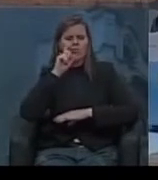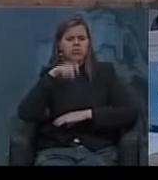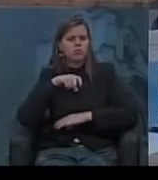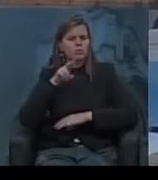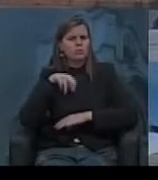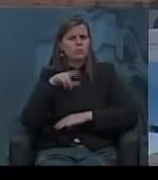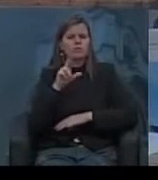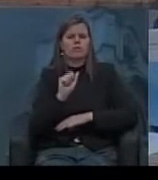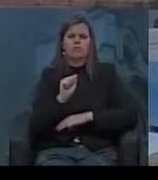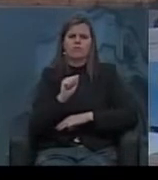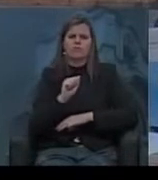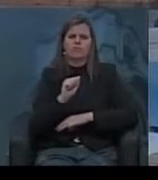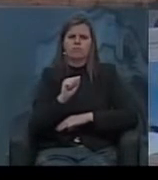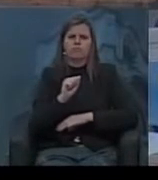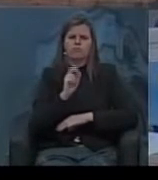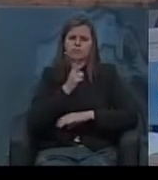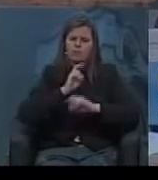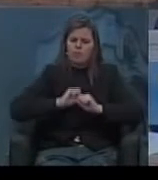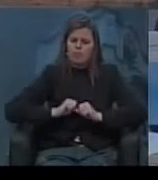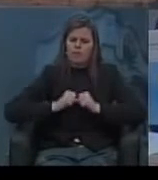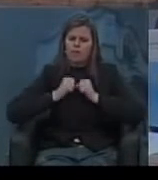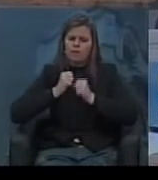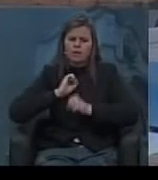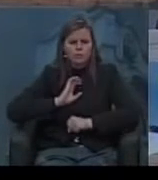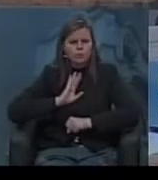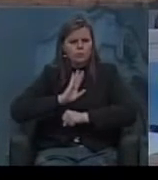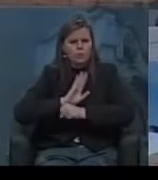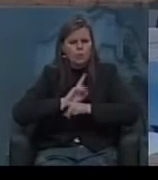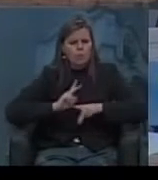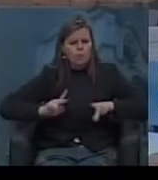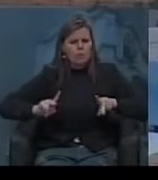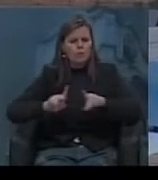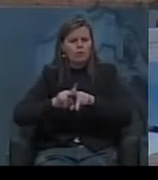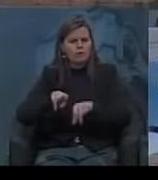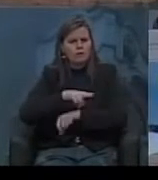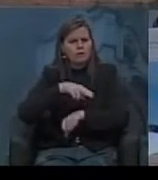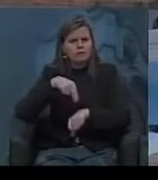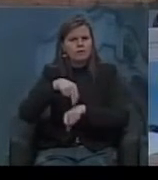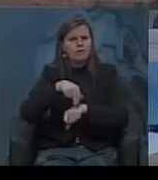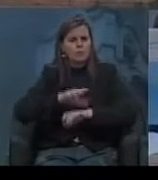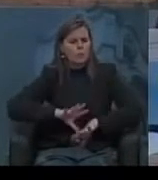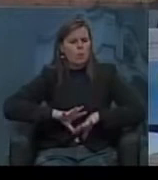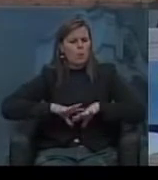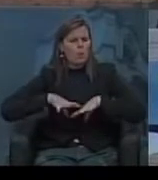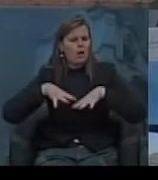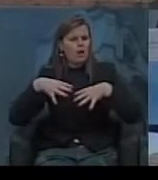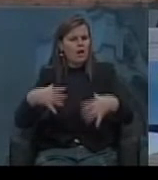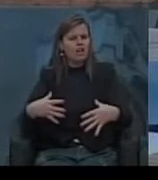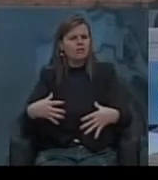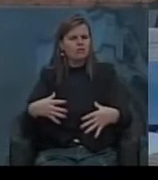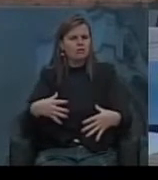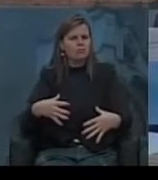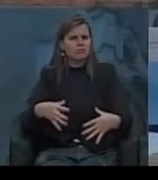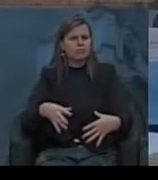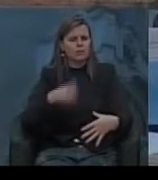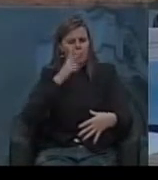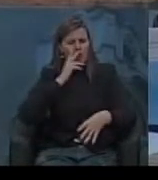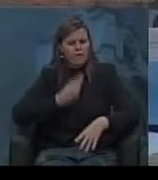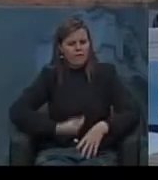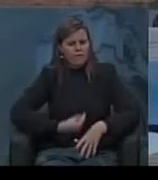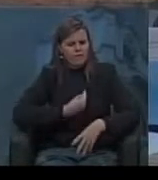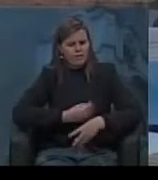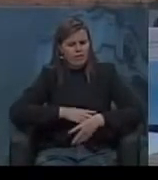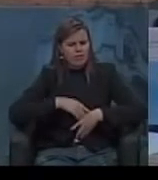em defesa do povo e da nação numa atitude destemida entregou a própria vida